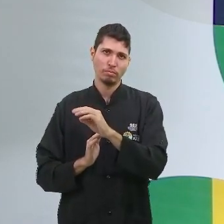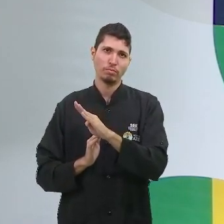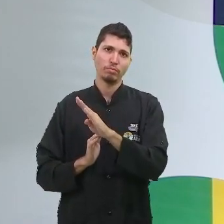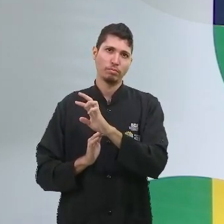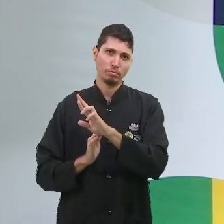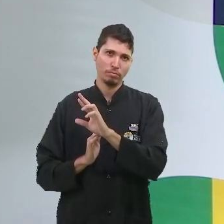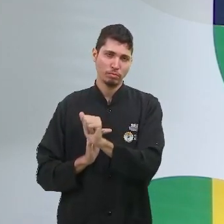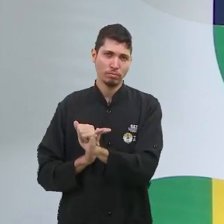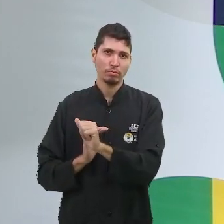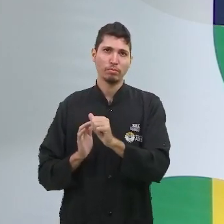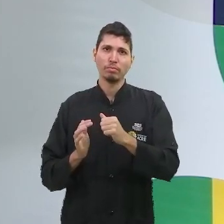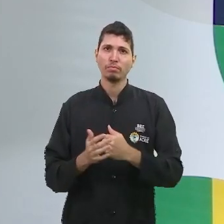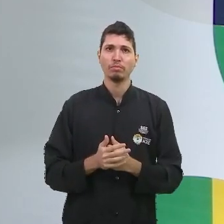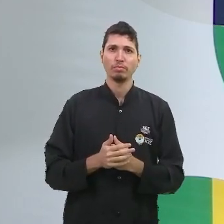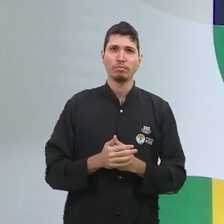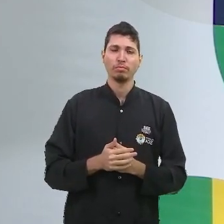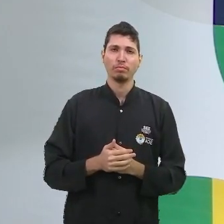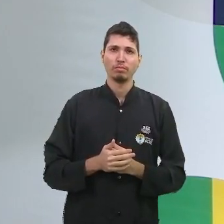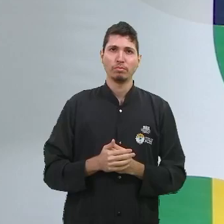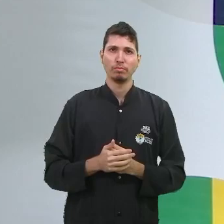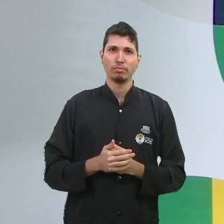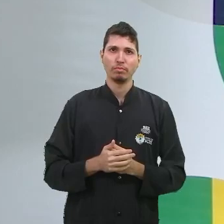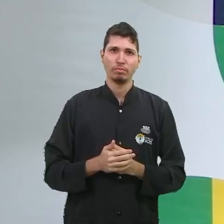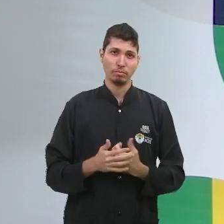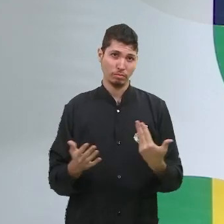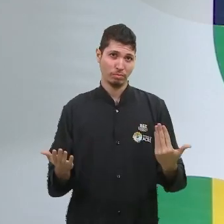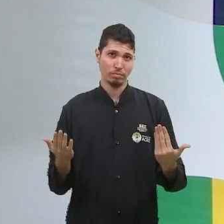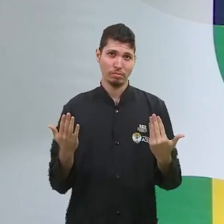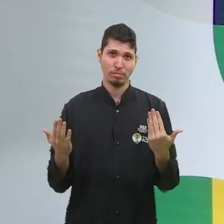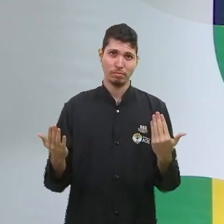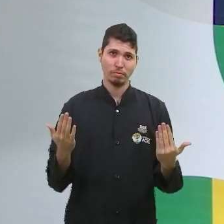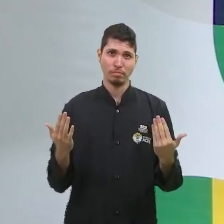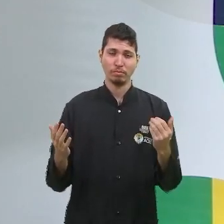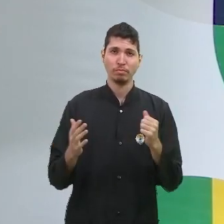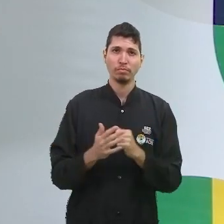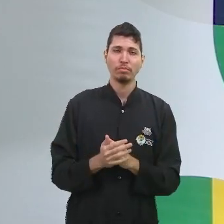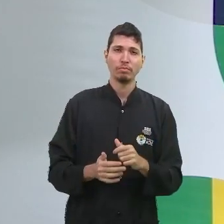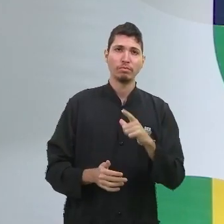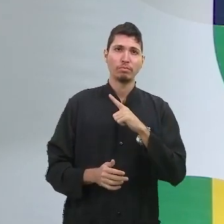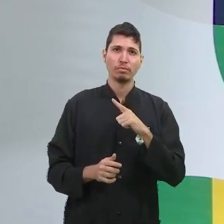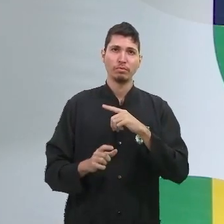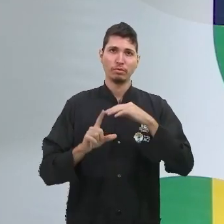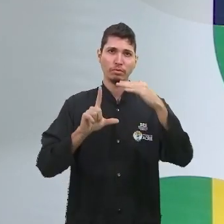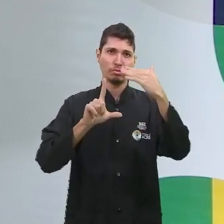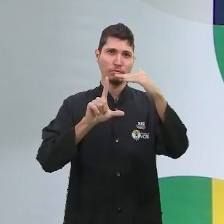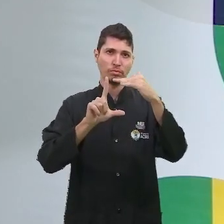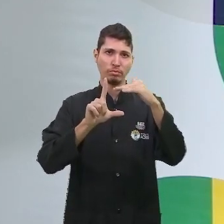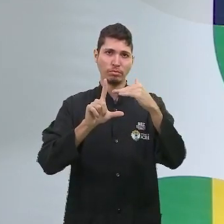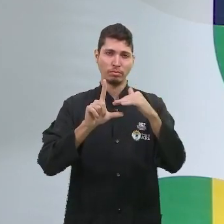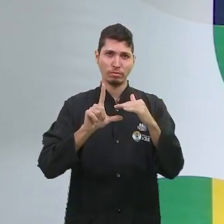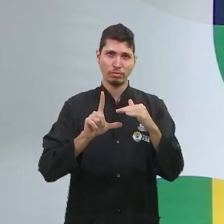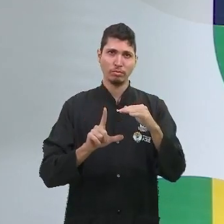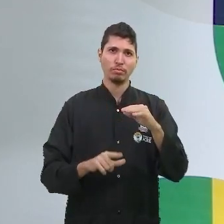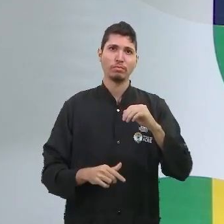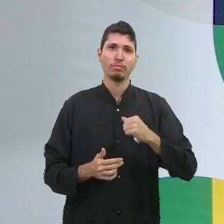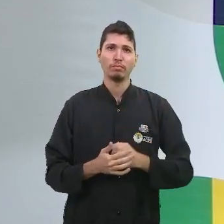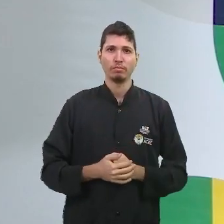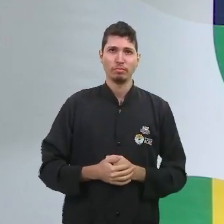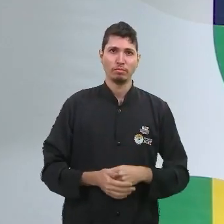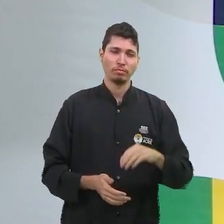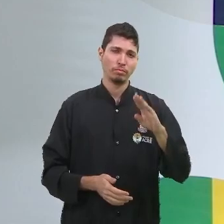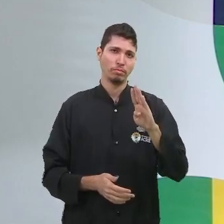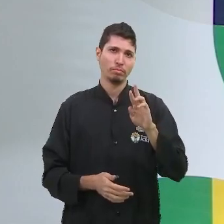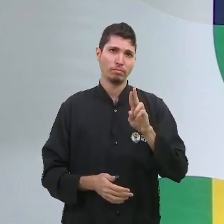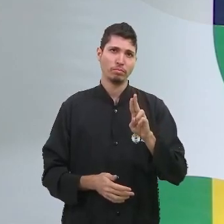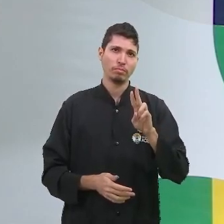industrial, nós temos o surgimento das classes sociais. A burguesia e o proletariado. É claro